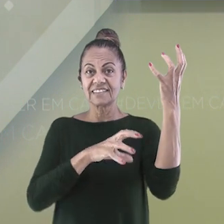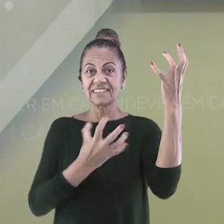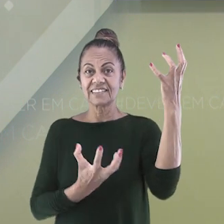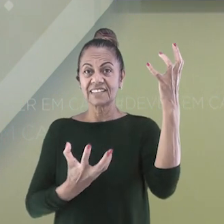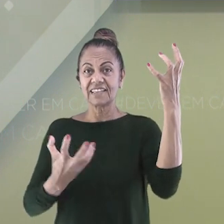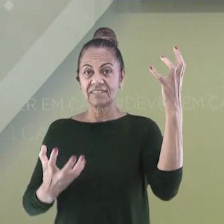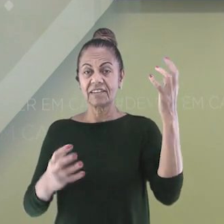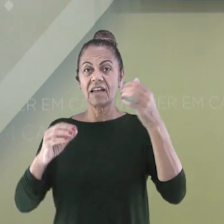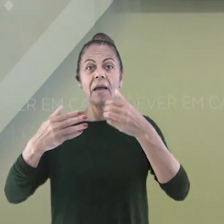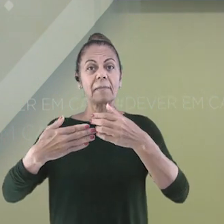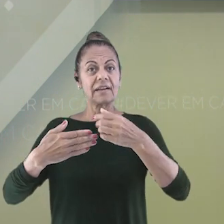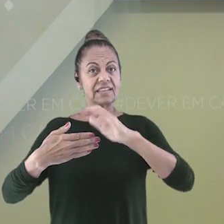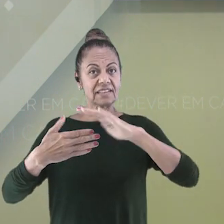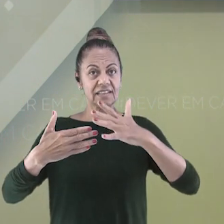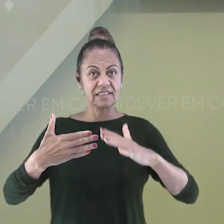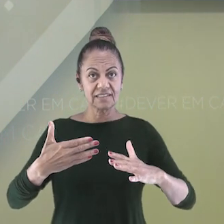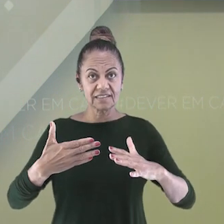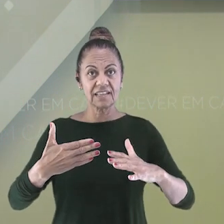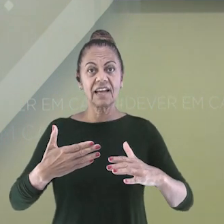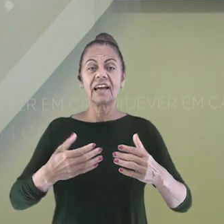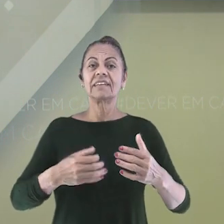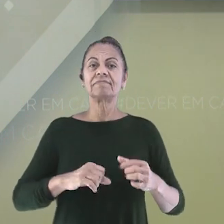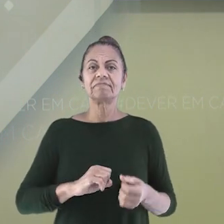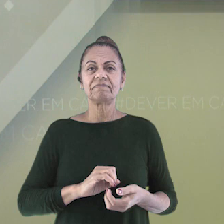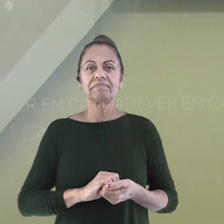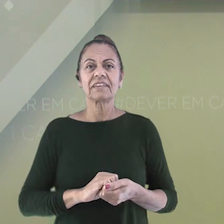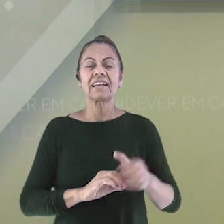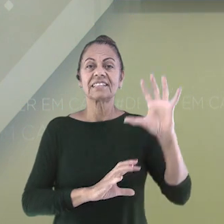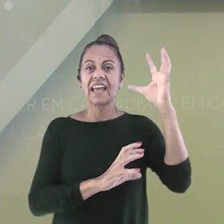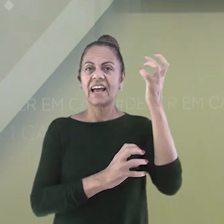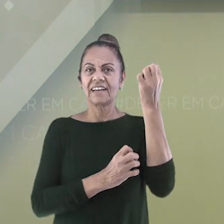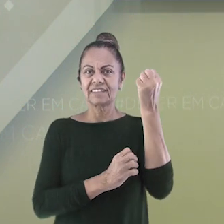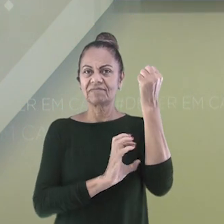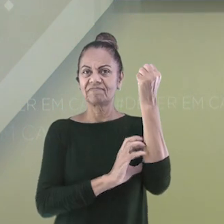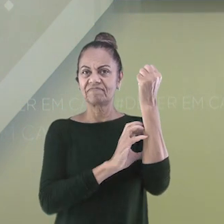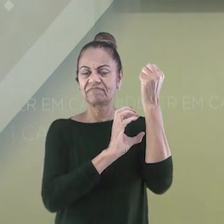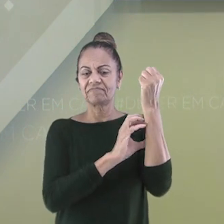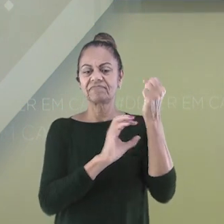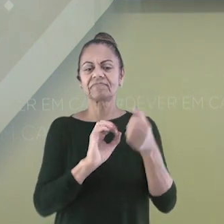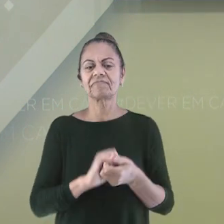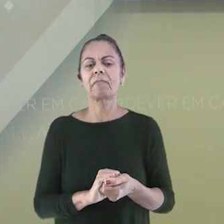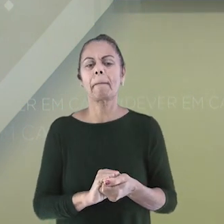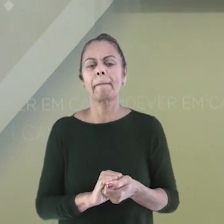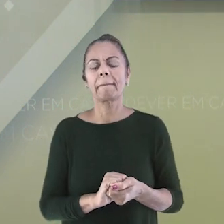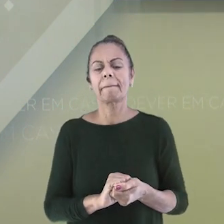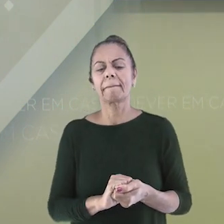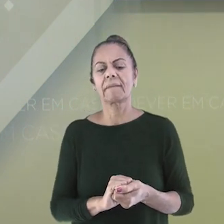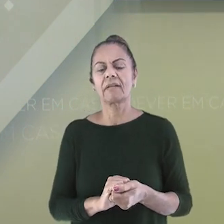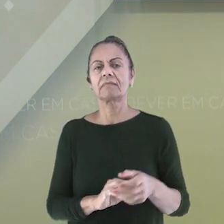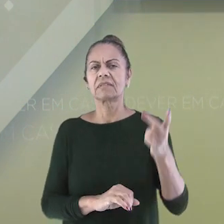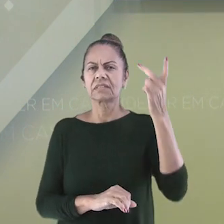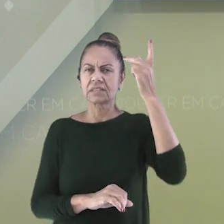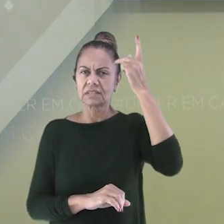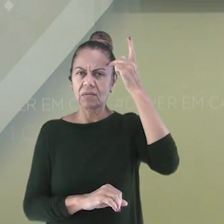Cerrado. E olhando no mapa, identificamos os estados que fazem parte da região sudeste. São Paulo,